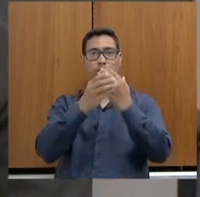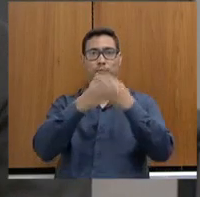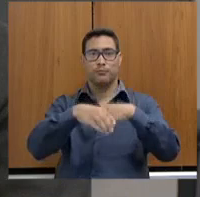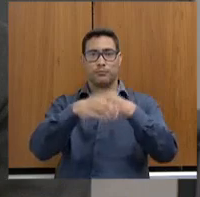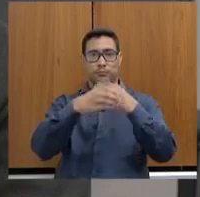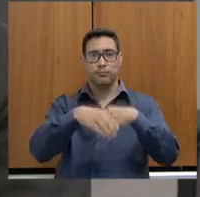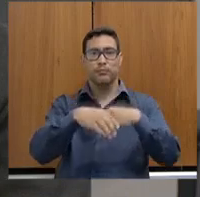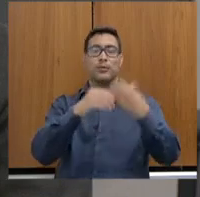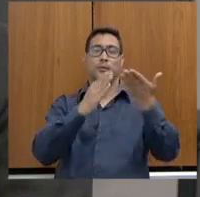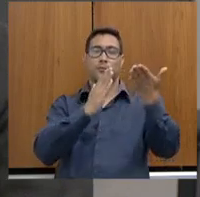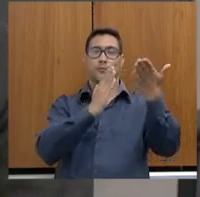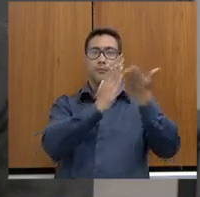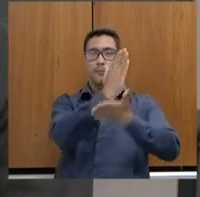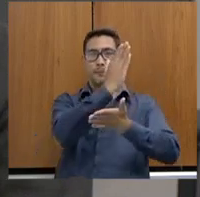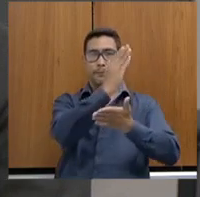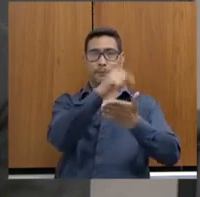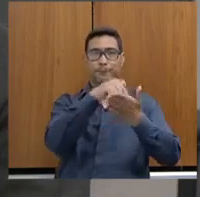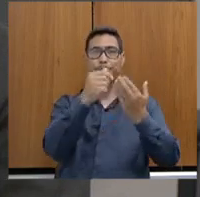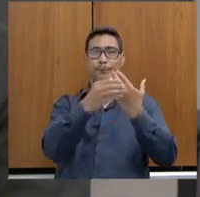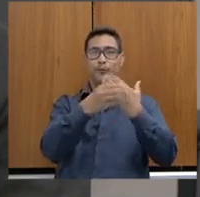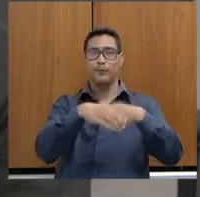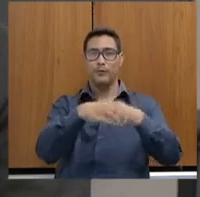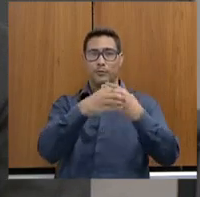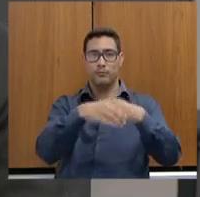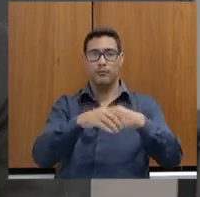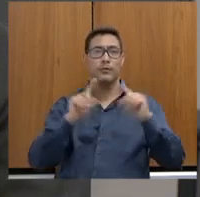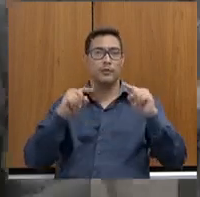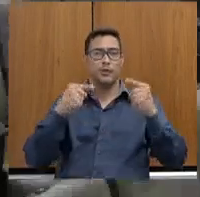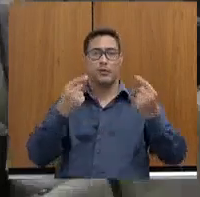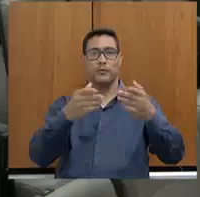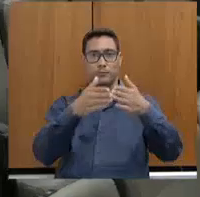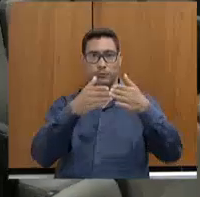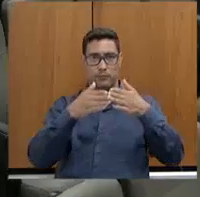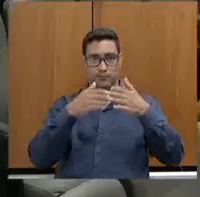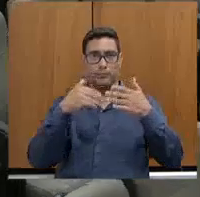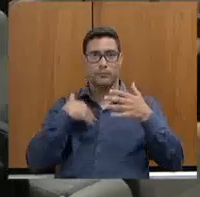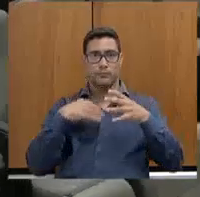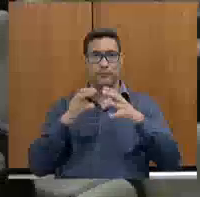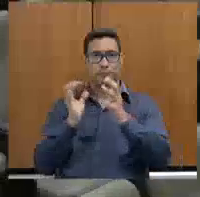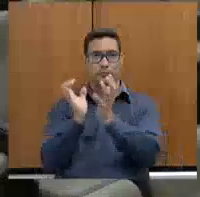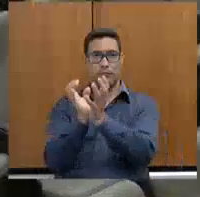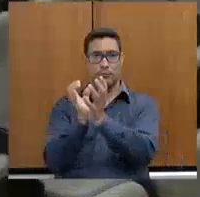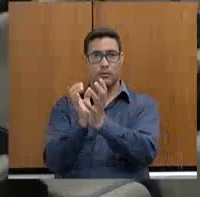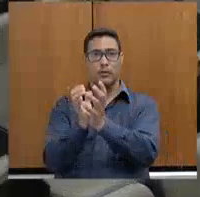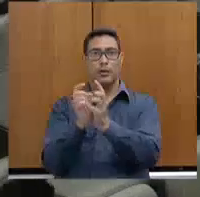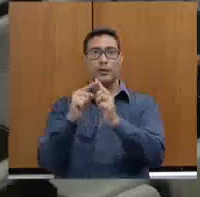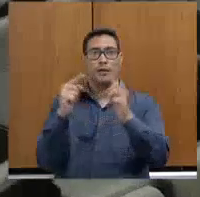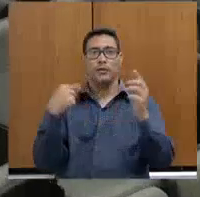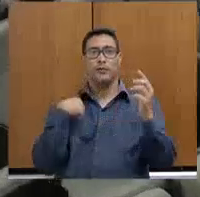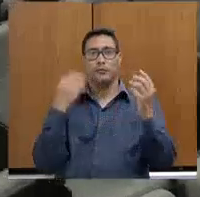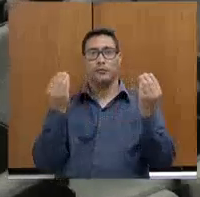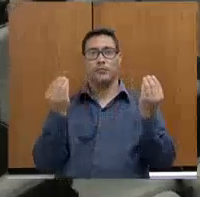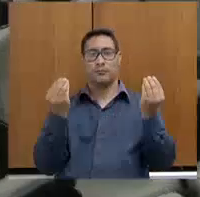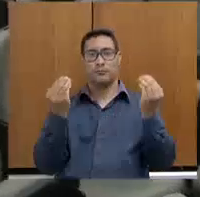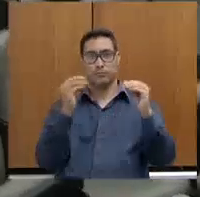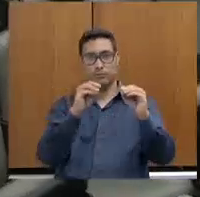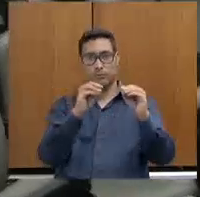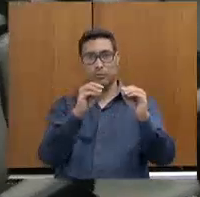aprovados, depois eu vou pedir aqui a nossa assessoria que registre de forma mais